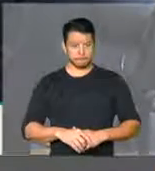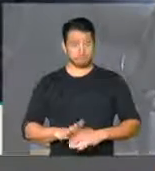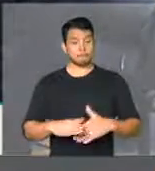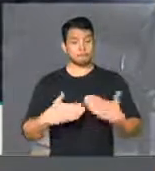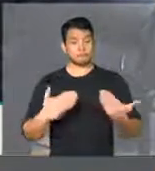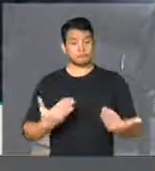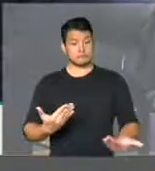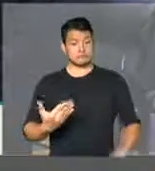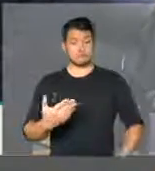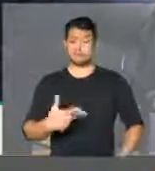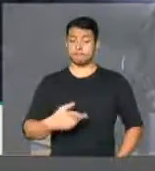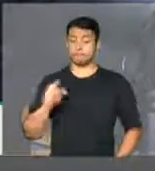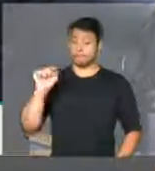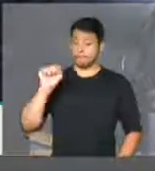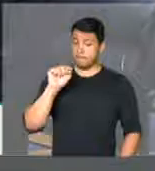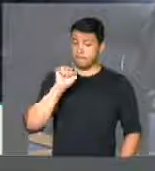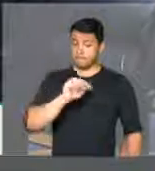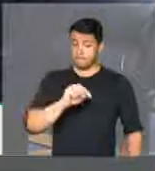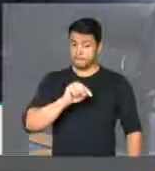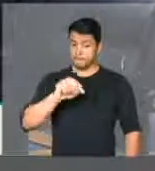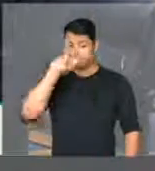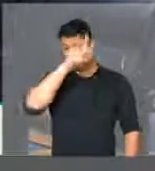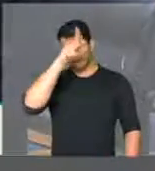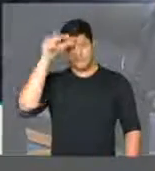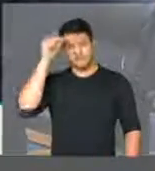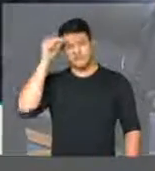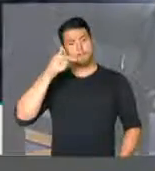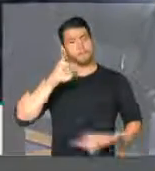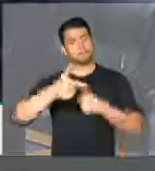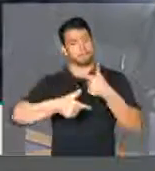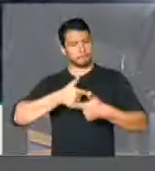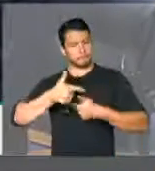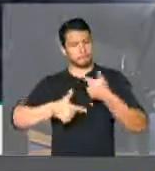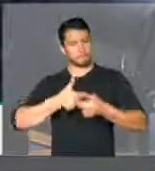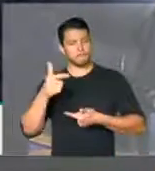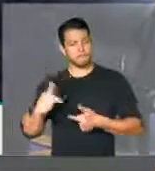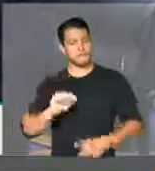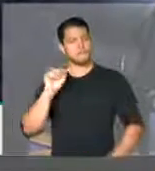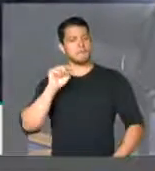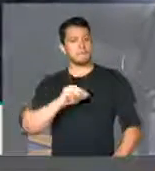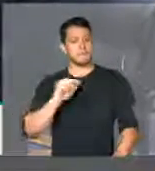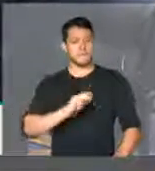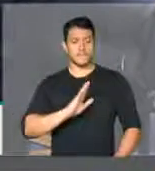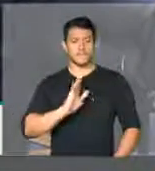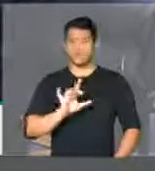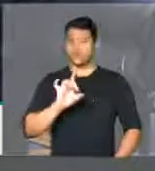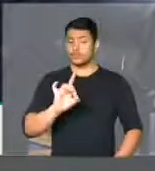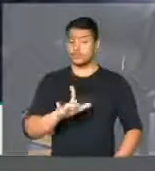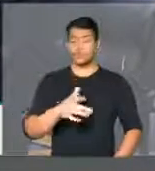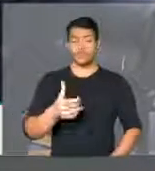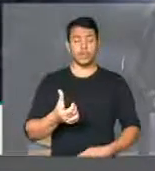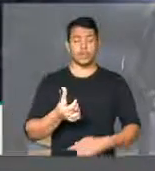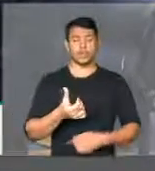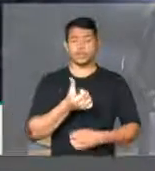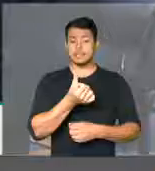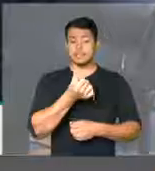Rogerinho está naquela cadeira, enquanto prefeito, há seis meses apenas.